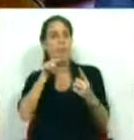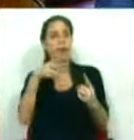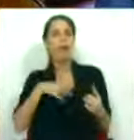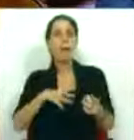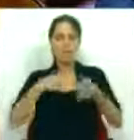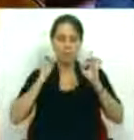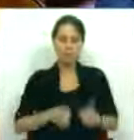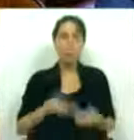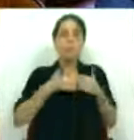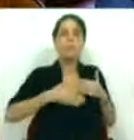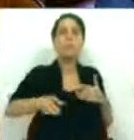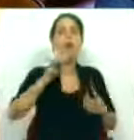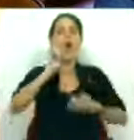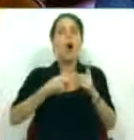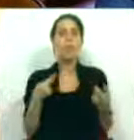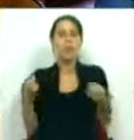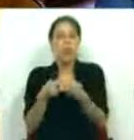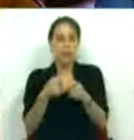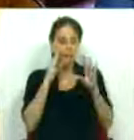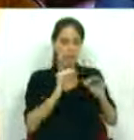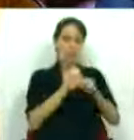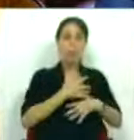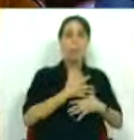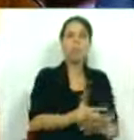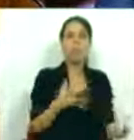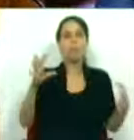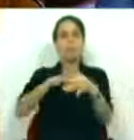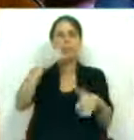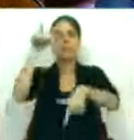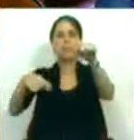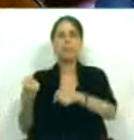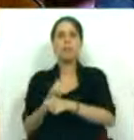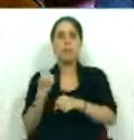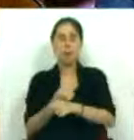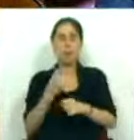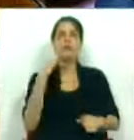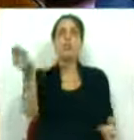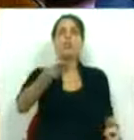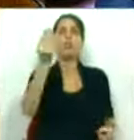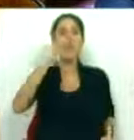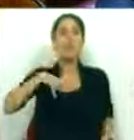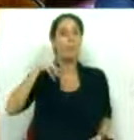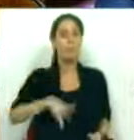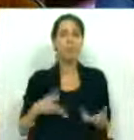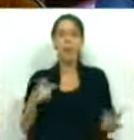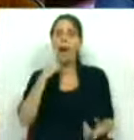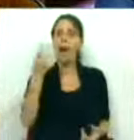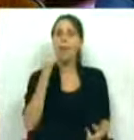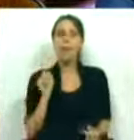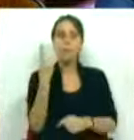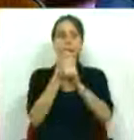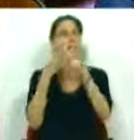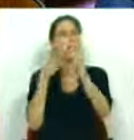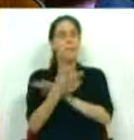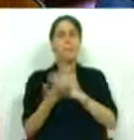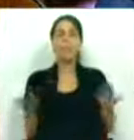pretende implementar para ajustar a formação profissional dos trabalhadores e dos jovens portugueses à procura